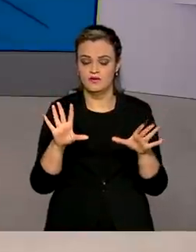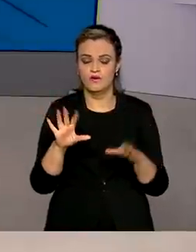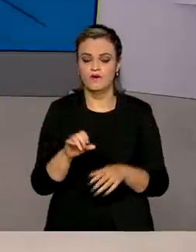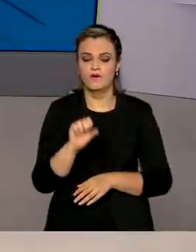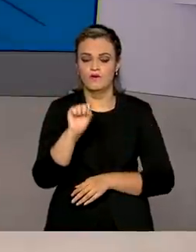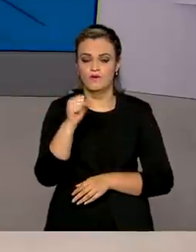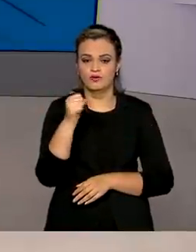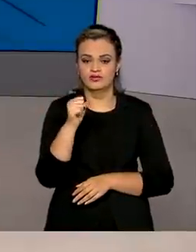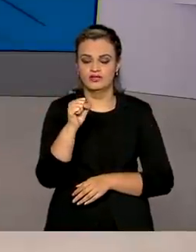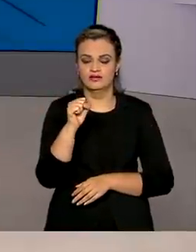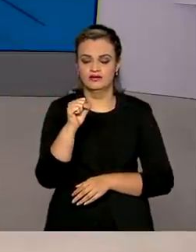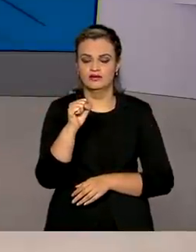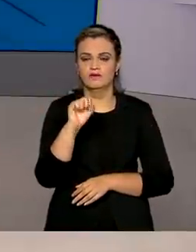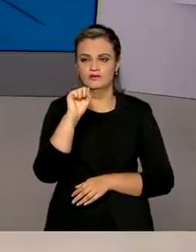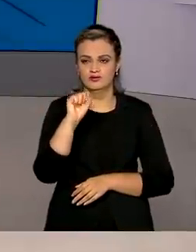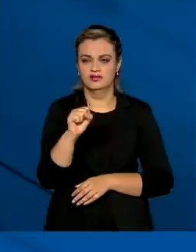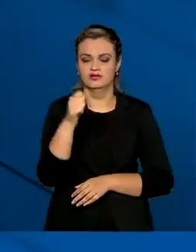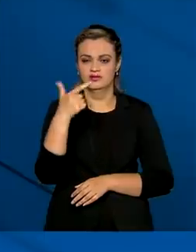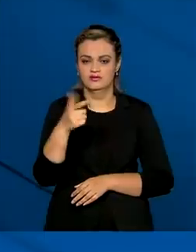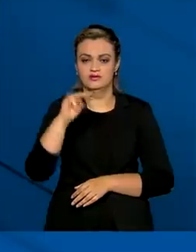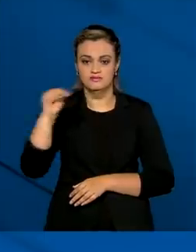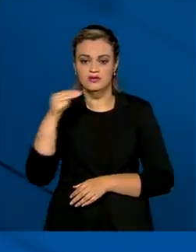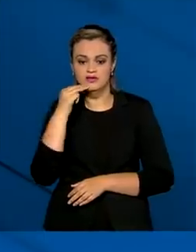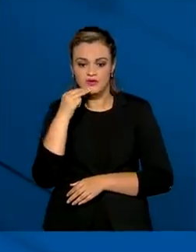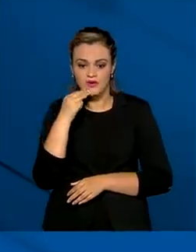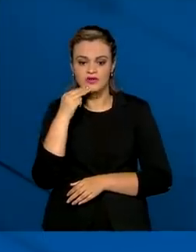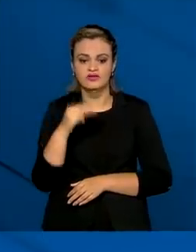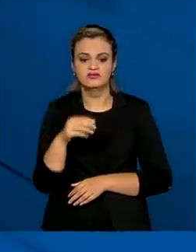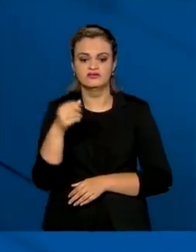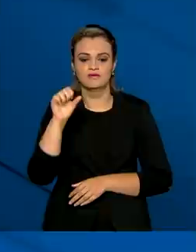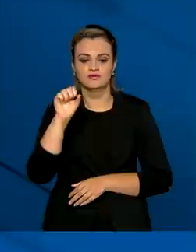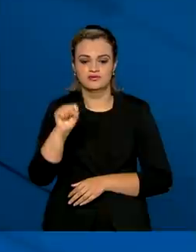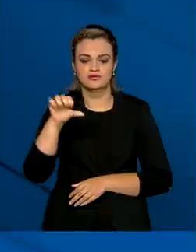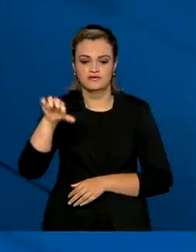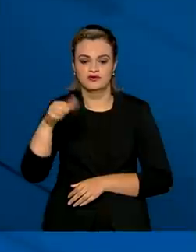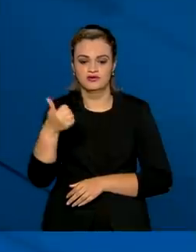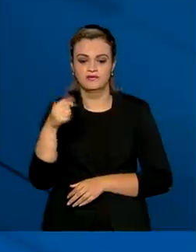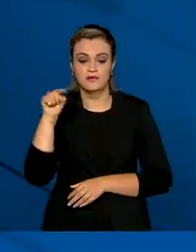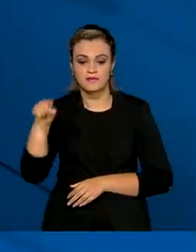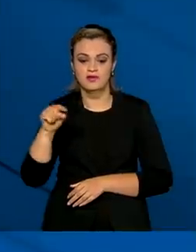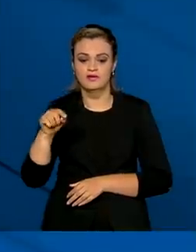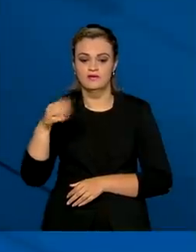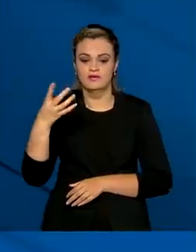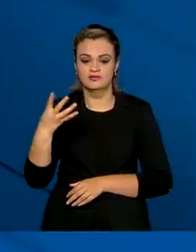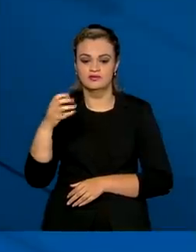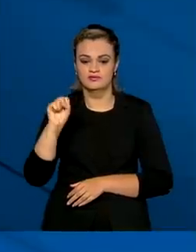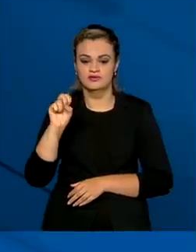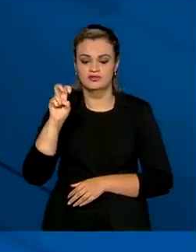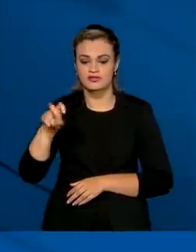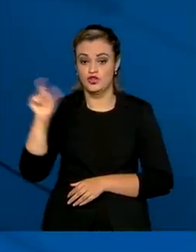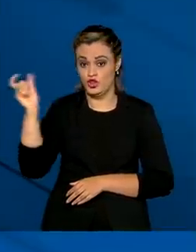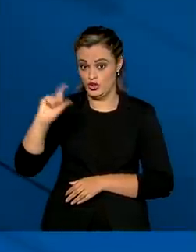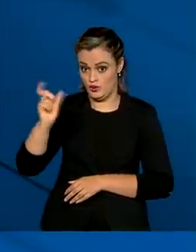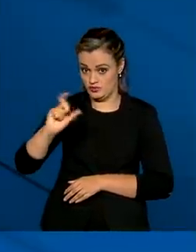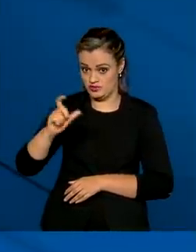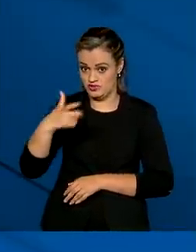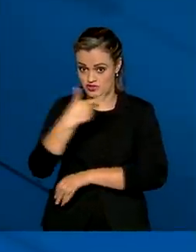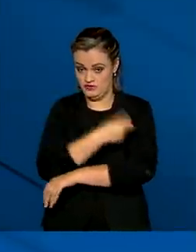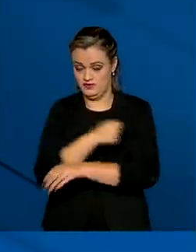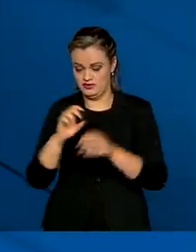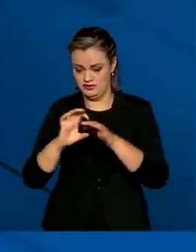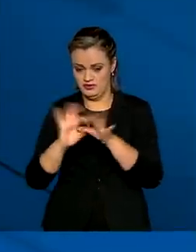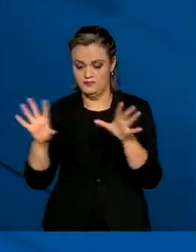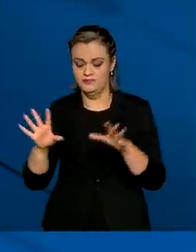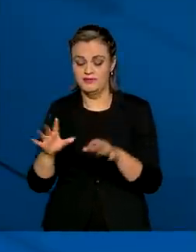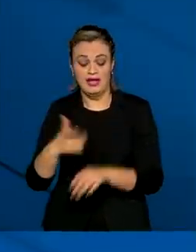82.891.485 doses de vacinas contra a Covid-19. As